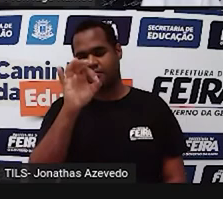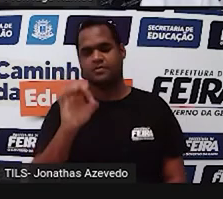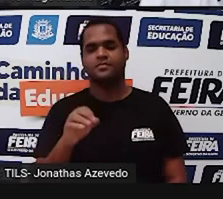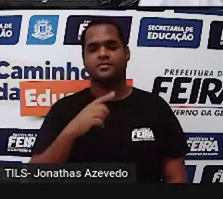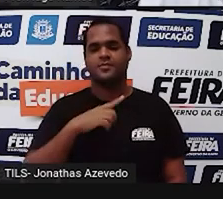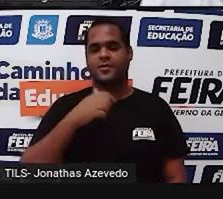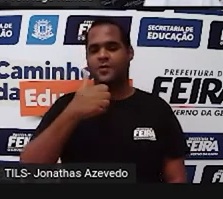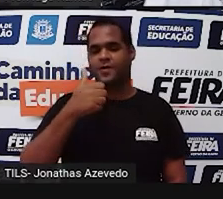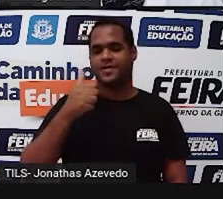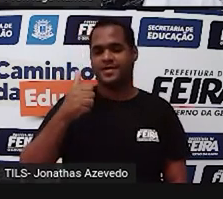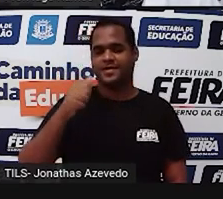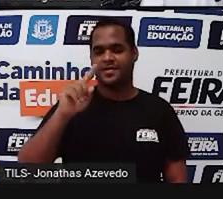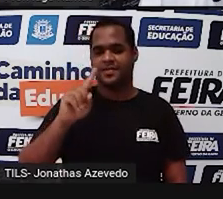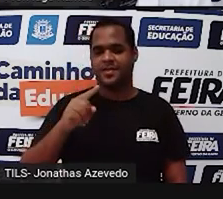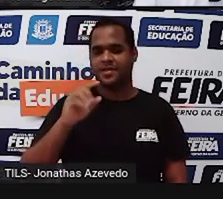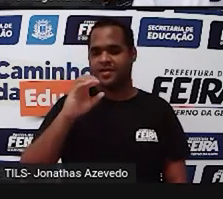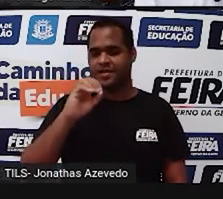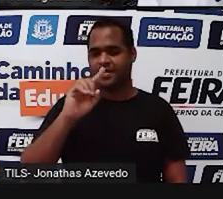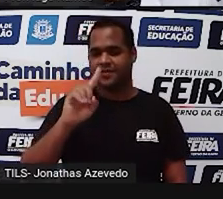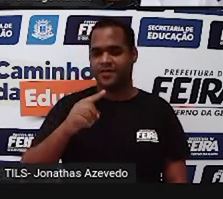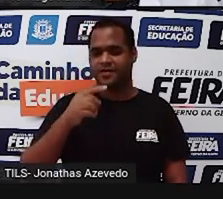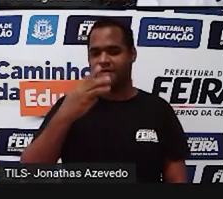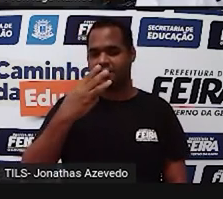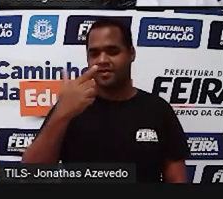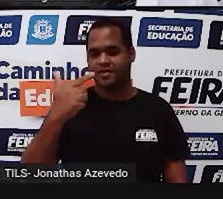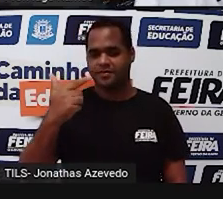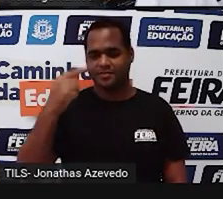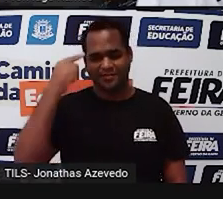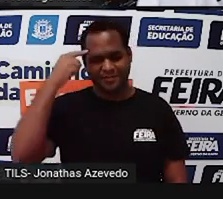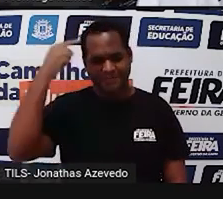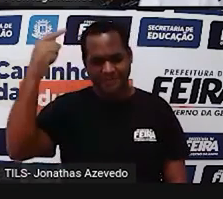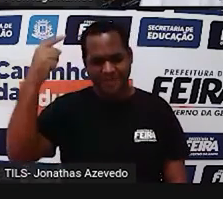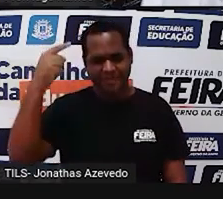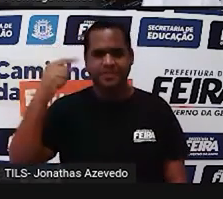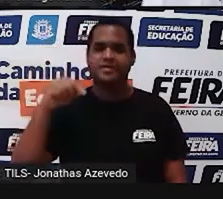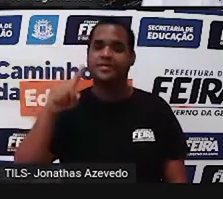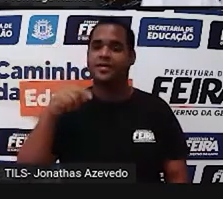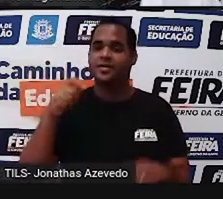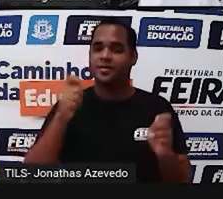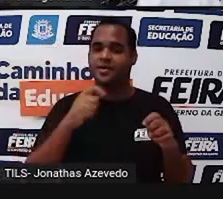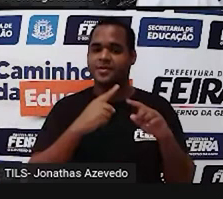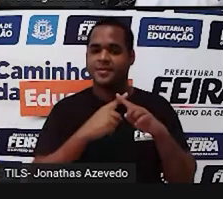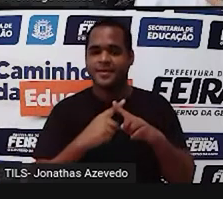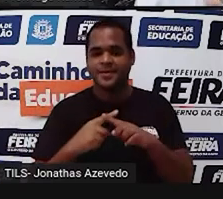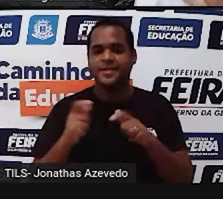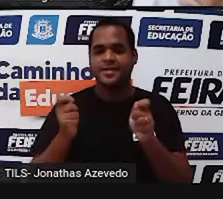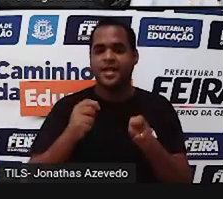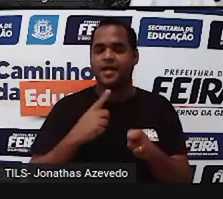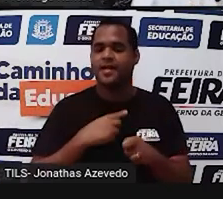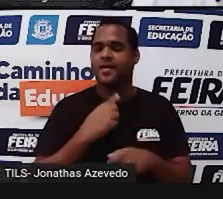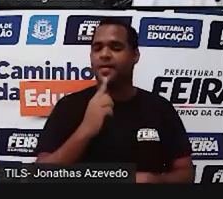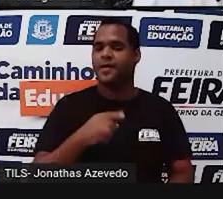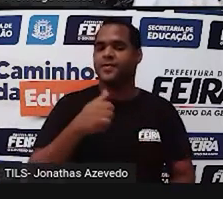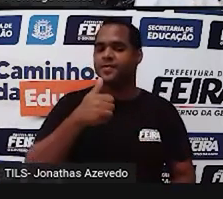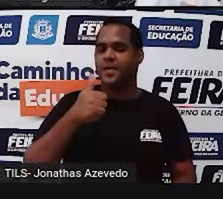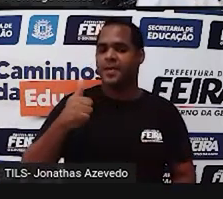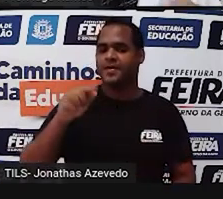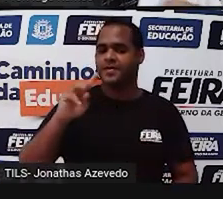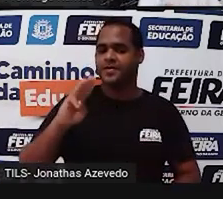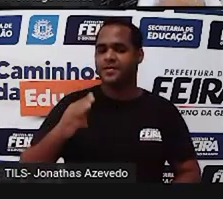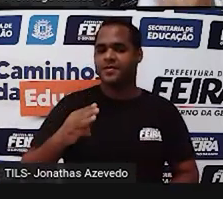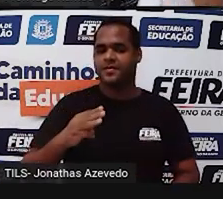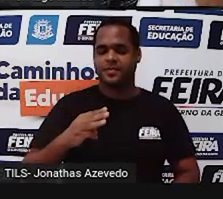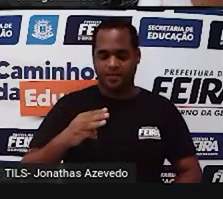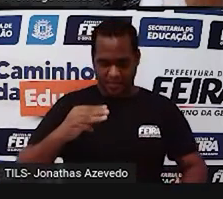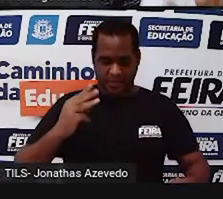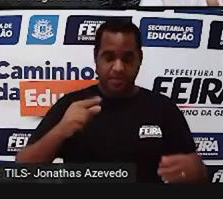calculadora, deu 0,032. Depois é só multiplicar pelos 1.111. Eu não estou